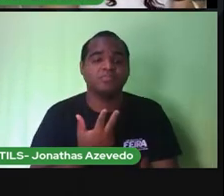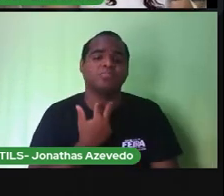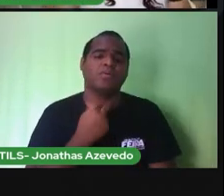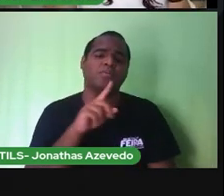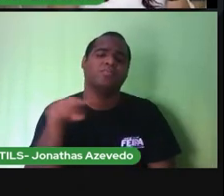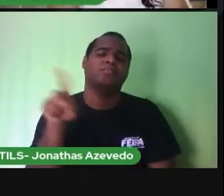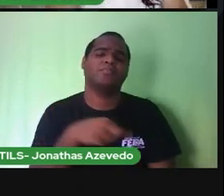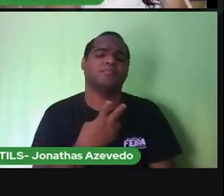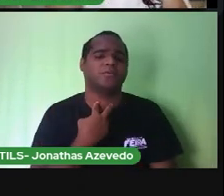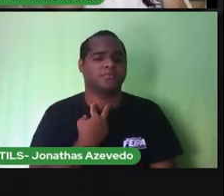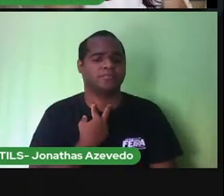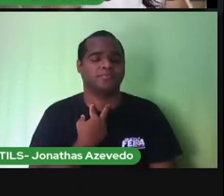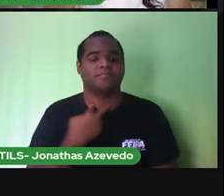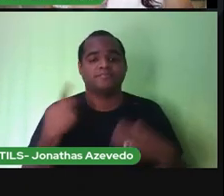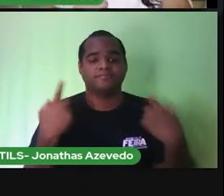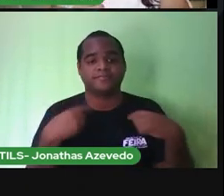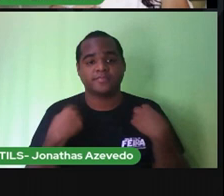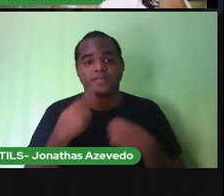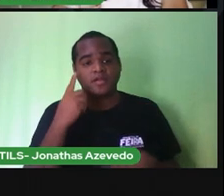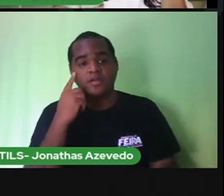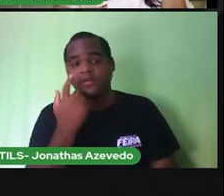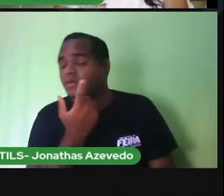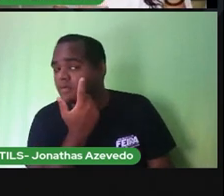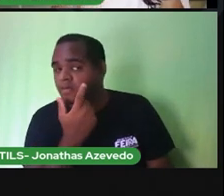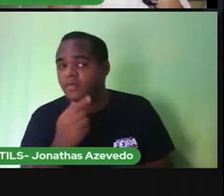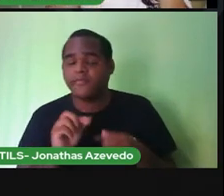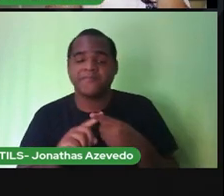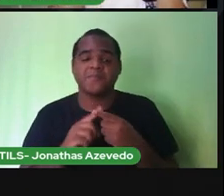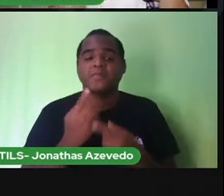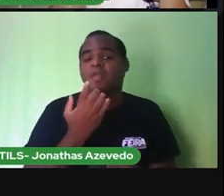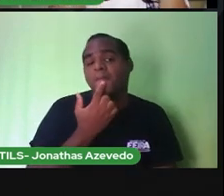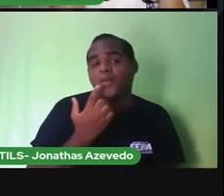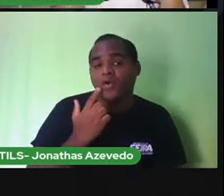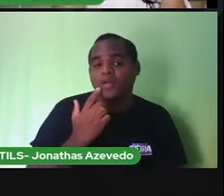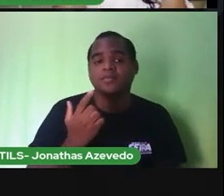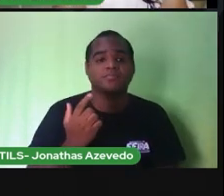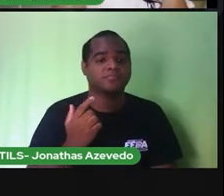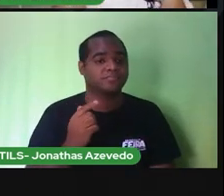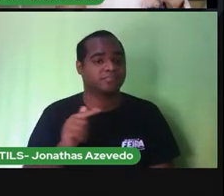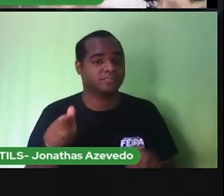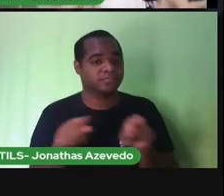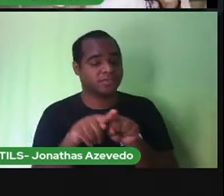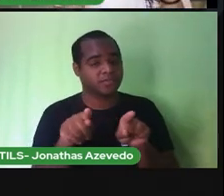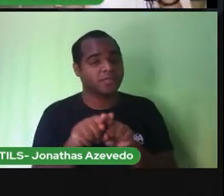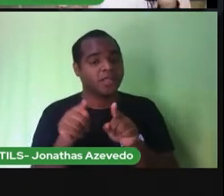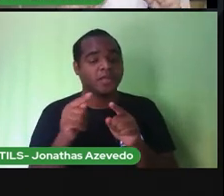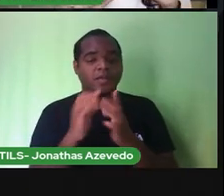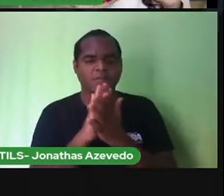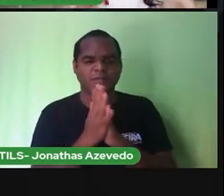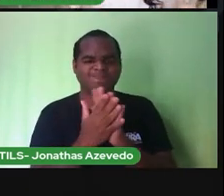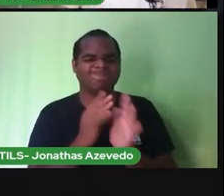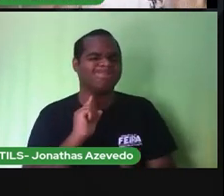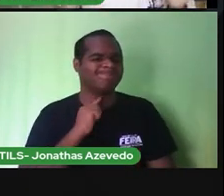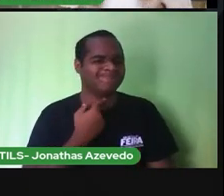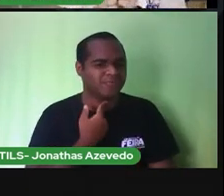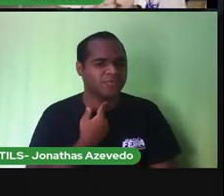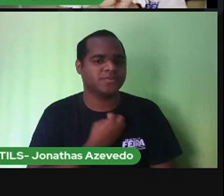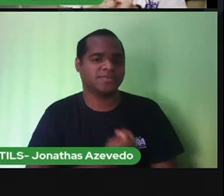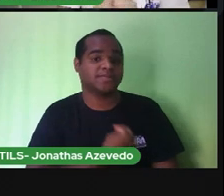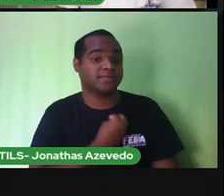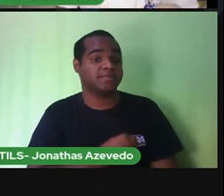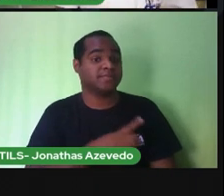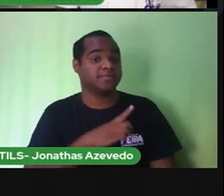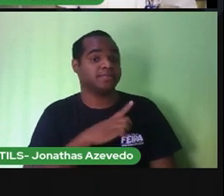gente coça o olho, a gente põe a mão na boca e a mãozinha tá lá suja, que a gente pega em qualquer